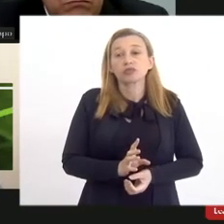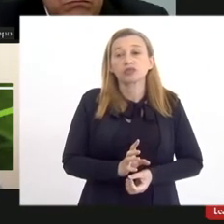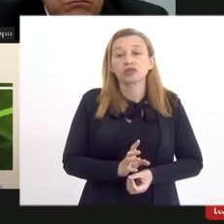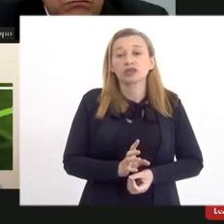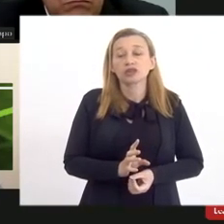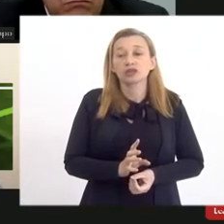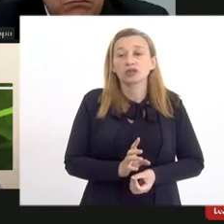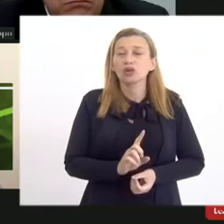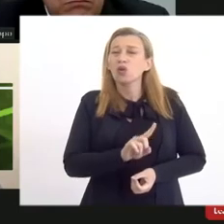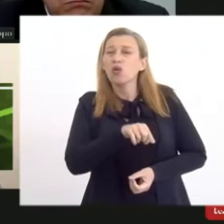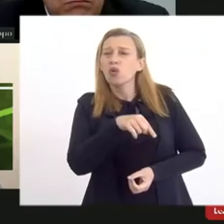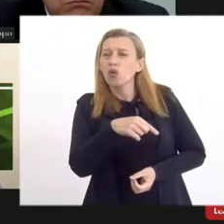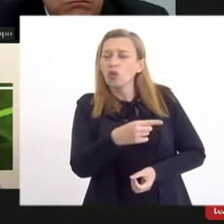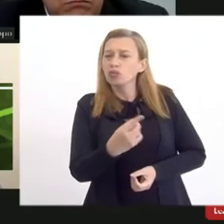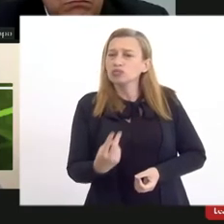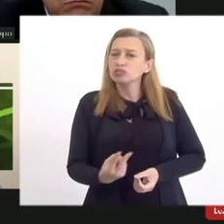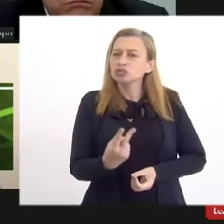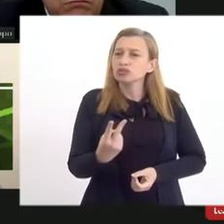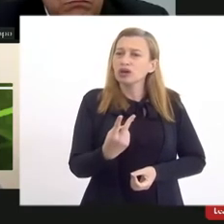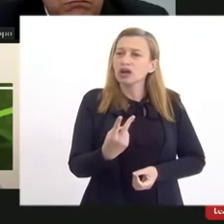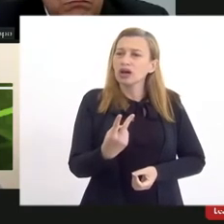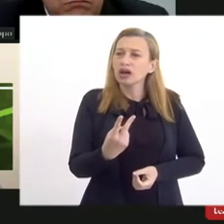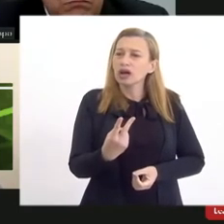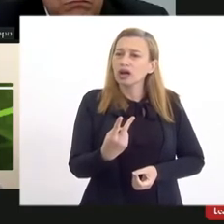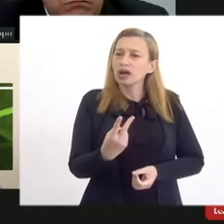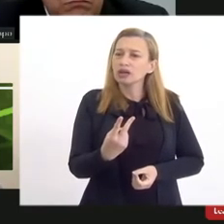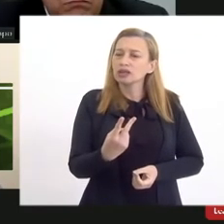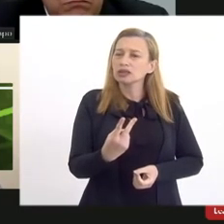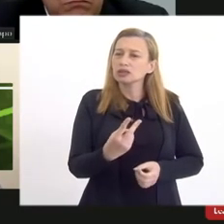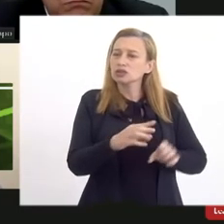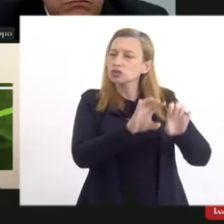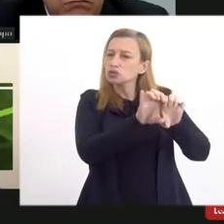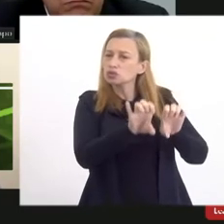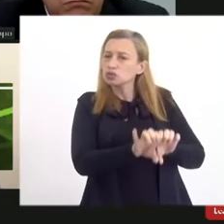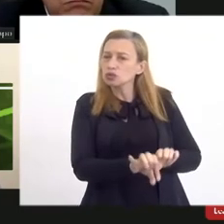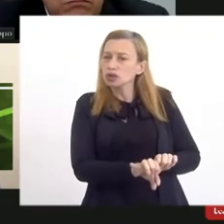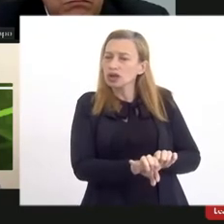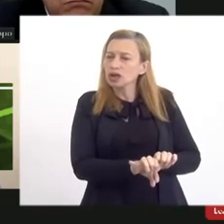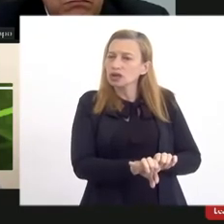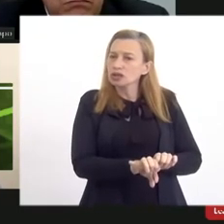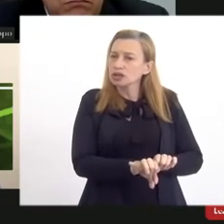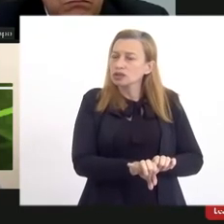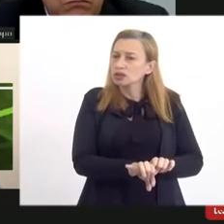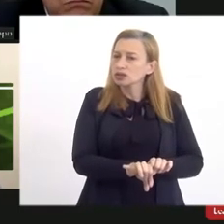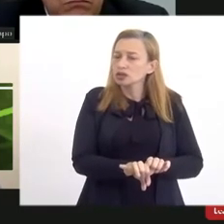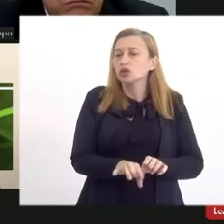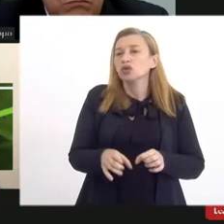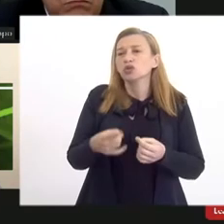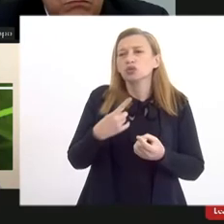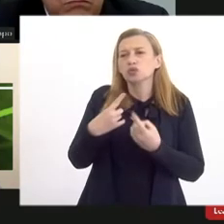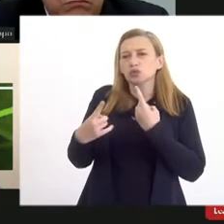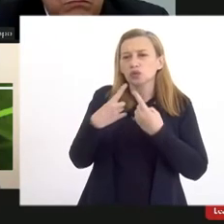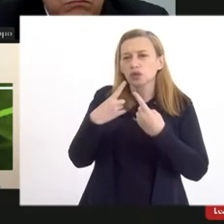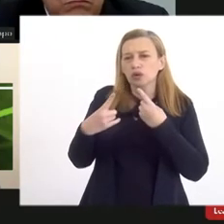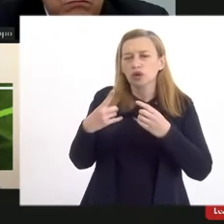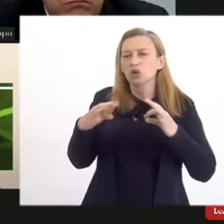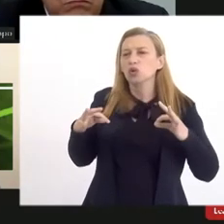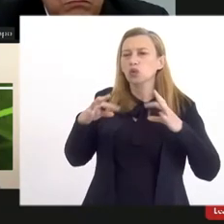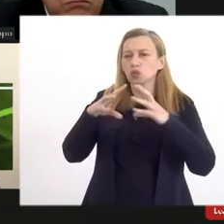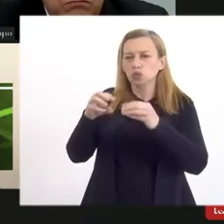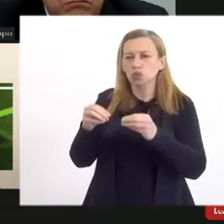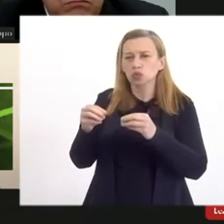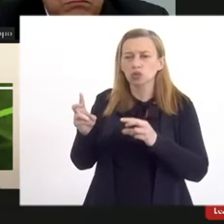outros valores no eixo recentralizaram o debate sobretudo no que se